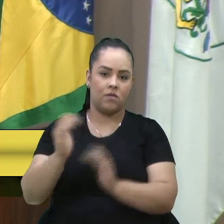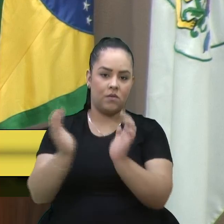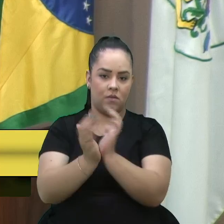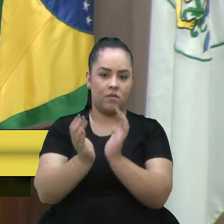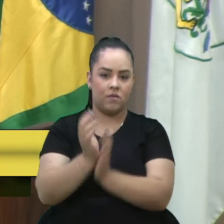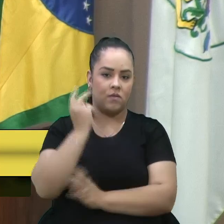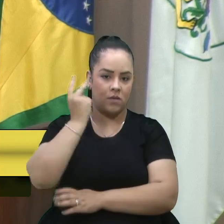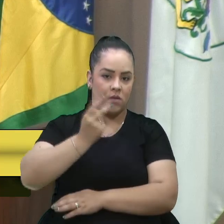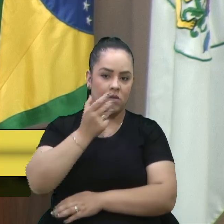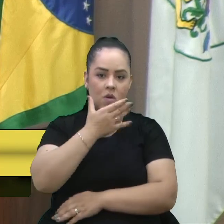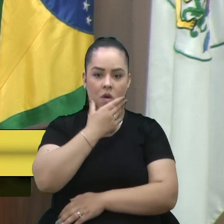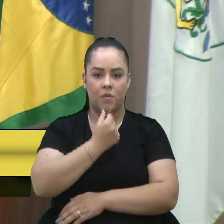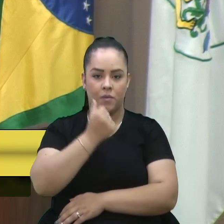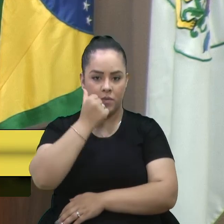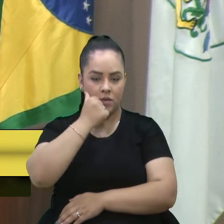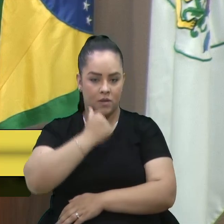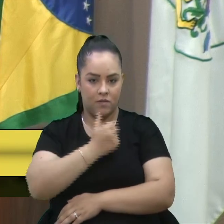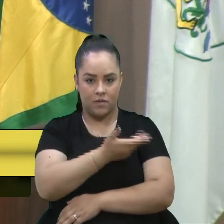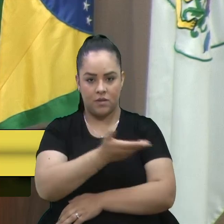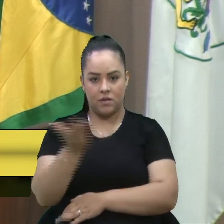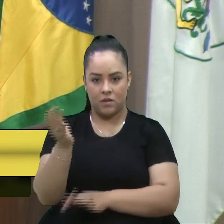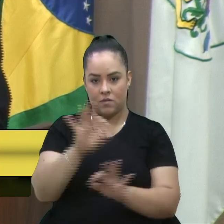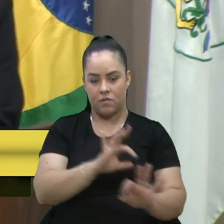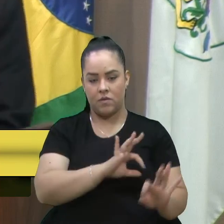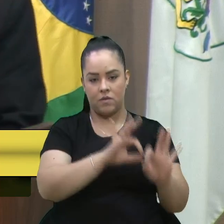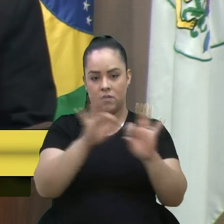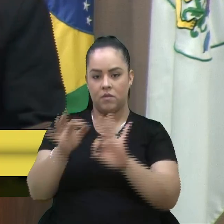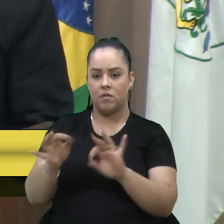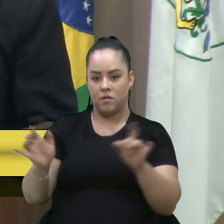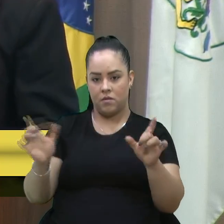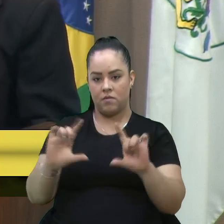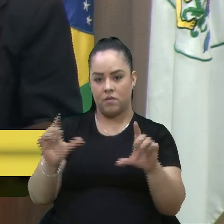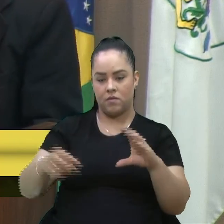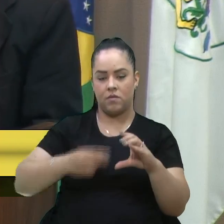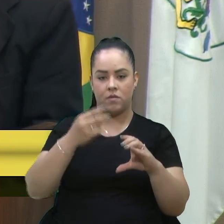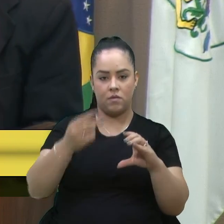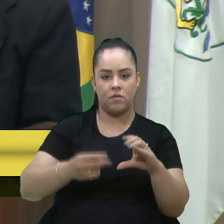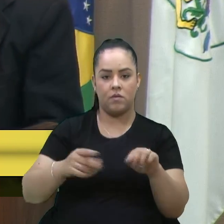vereadores e vereadoras, e a você que está nos prestigiando pela TV Cama e demais redes sociais. Próximo.